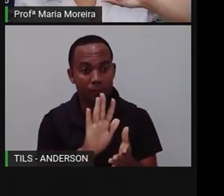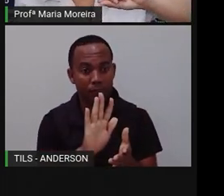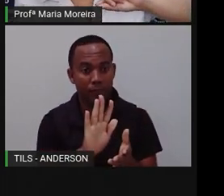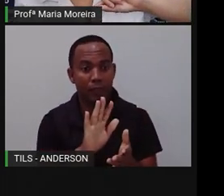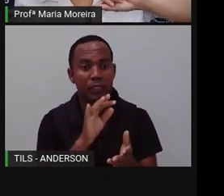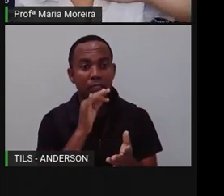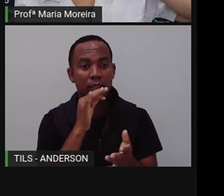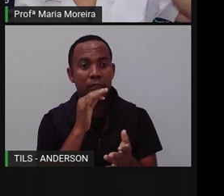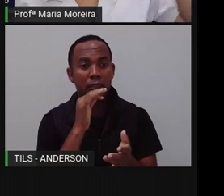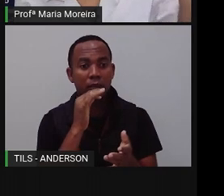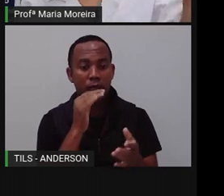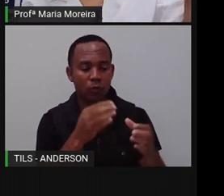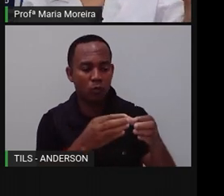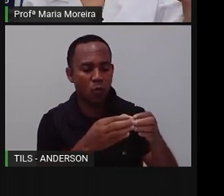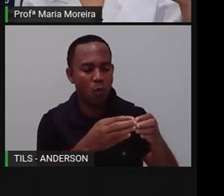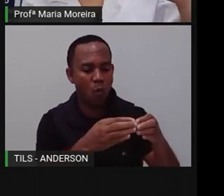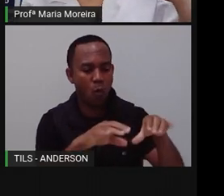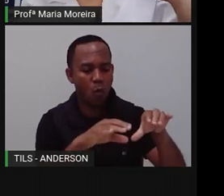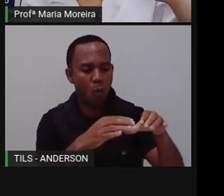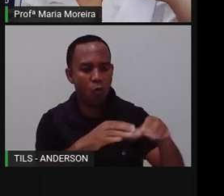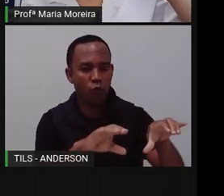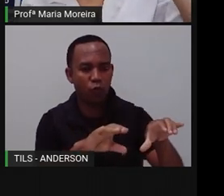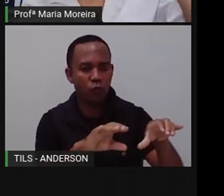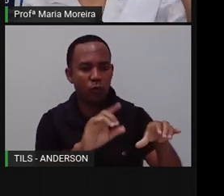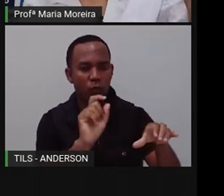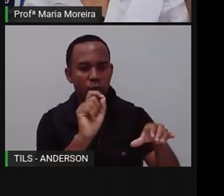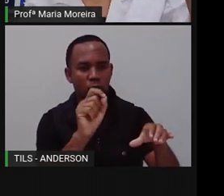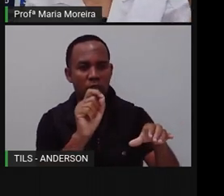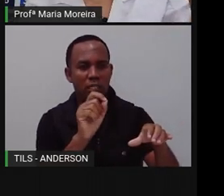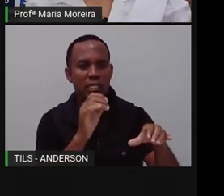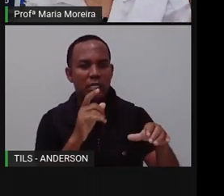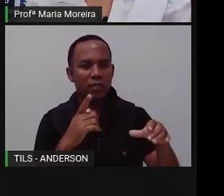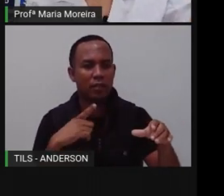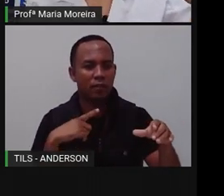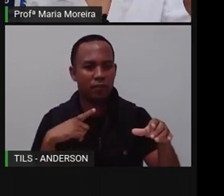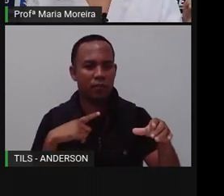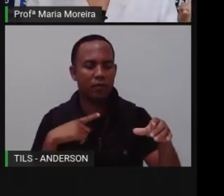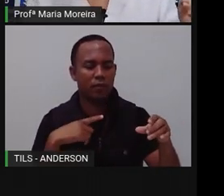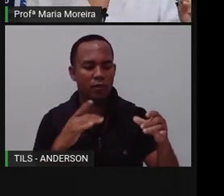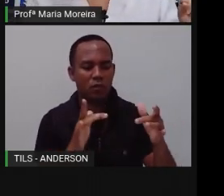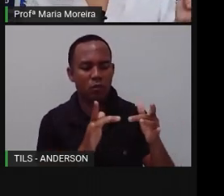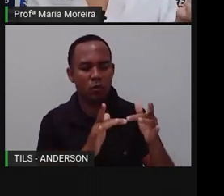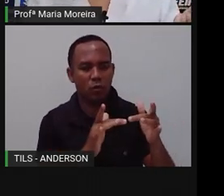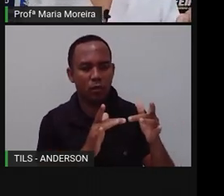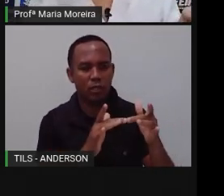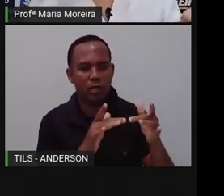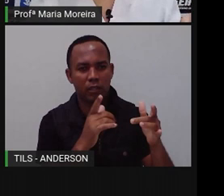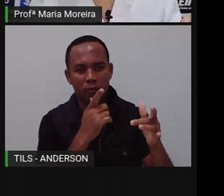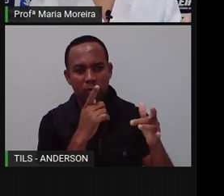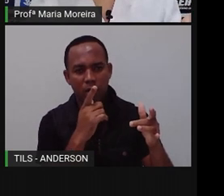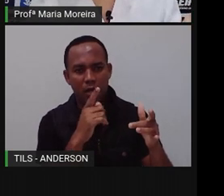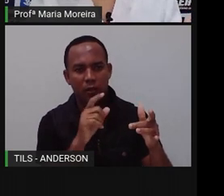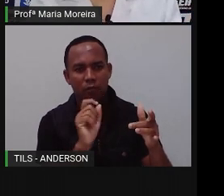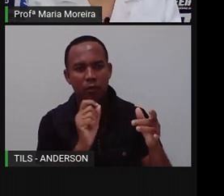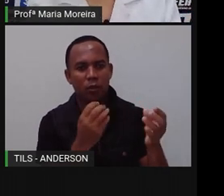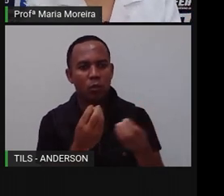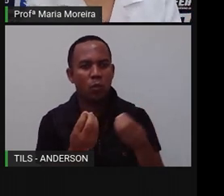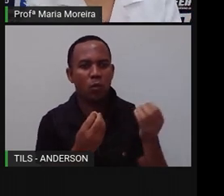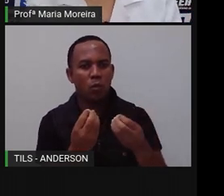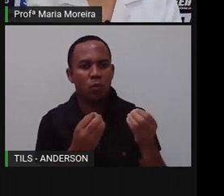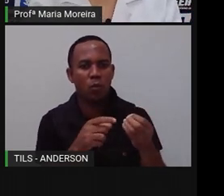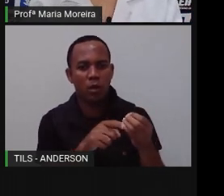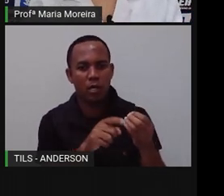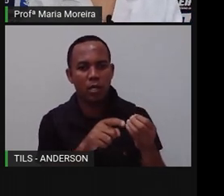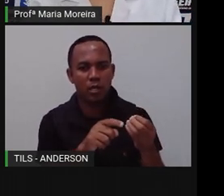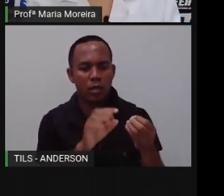esse ovo, ele só vai eclodir quando ele entra em contato com a água. Isso é uma forma, na verdade, inteligente,